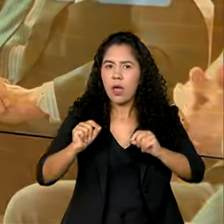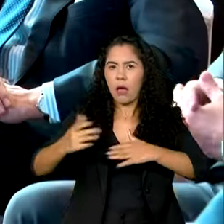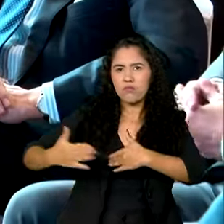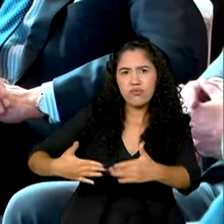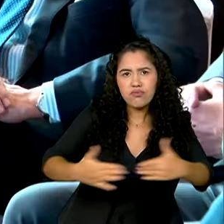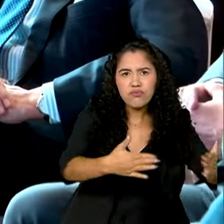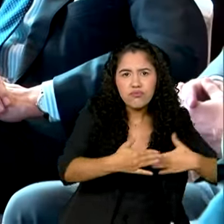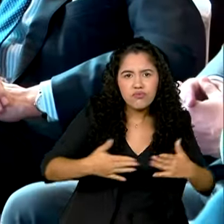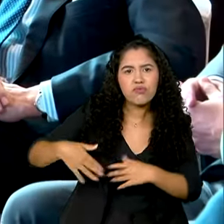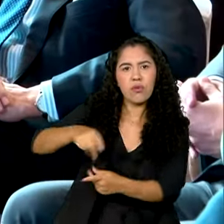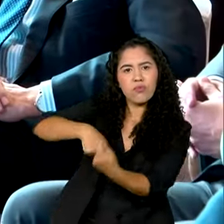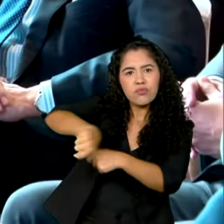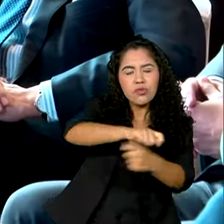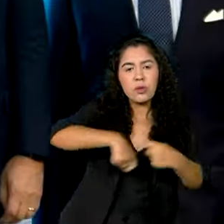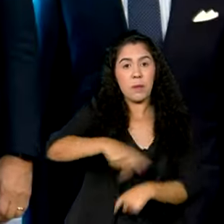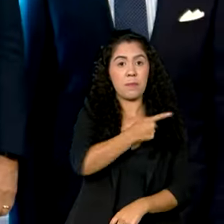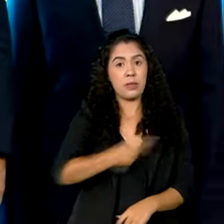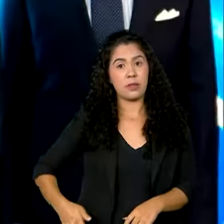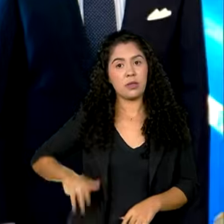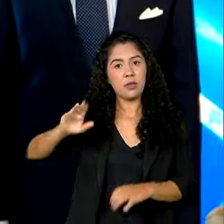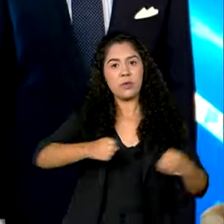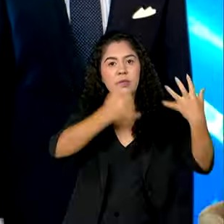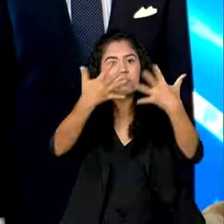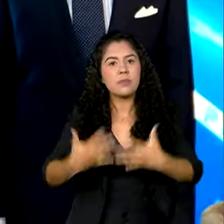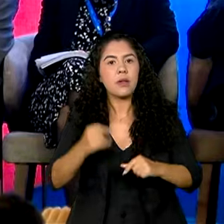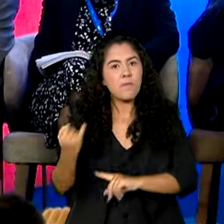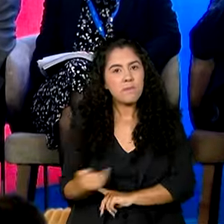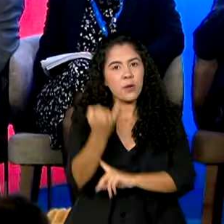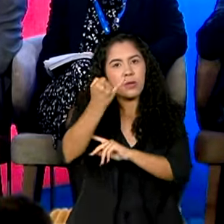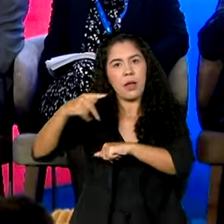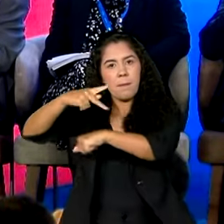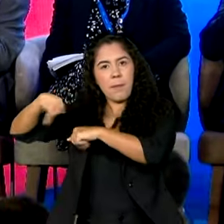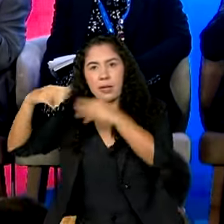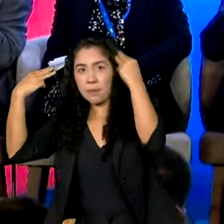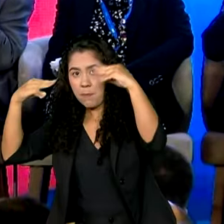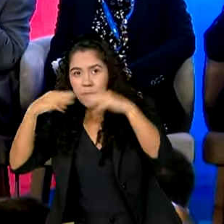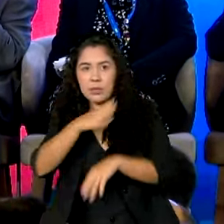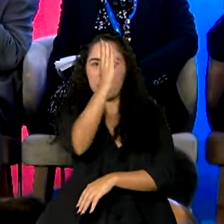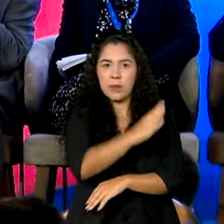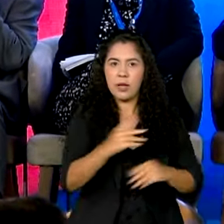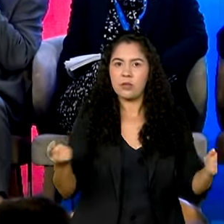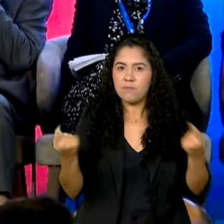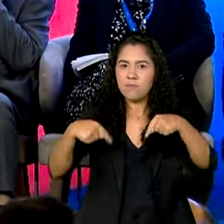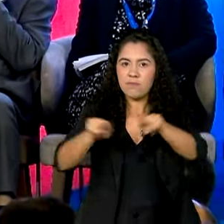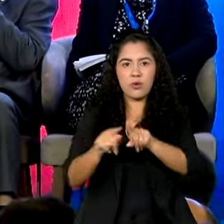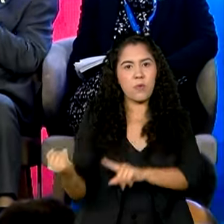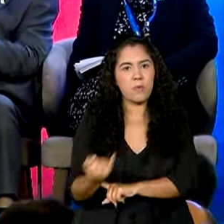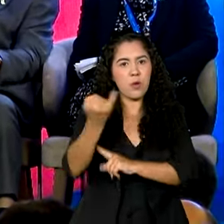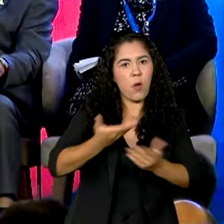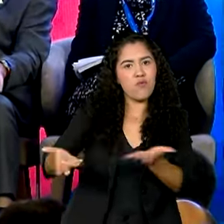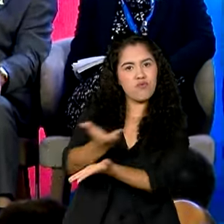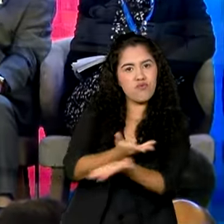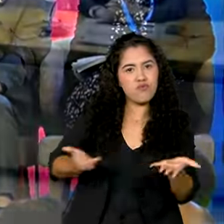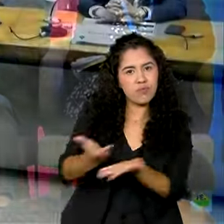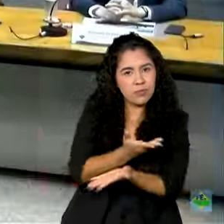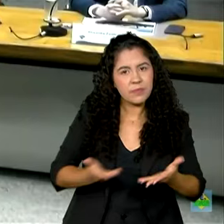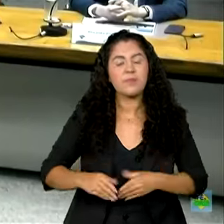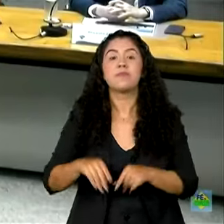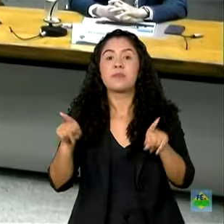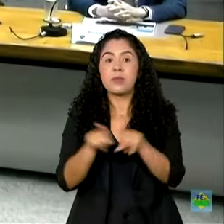No México, Lula destaca a importância da parceria entre os dois países e o fortalecimento das relações econômicas.